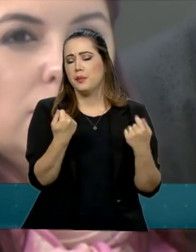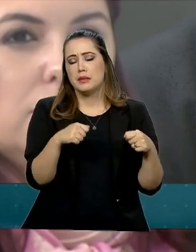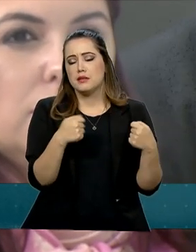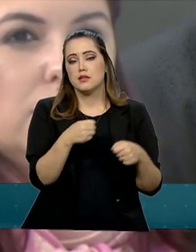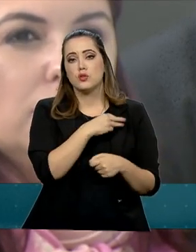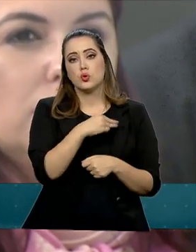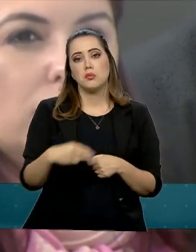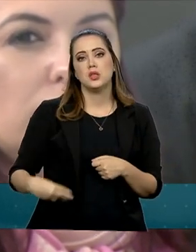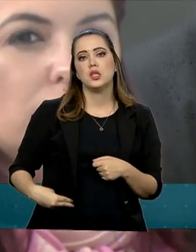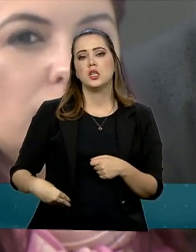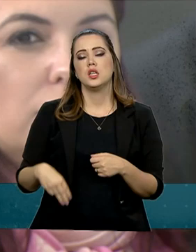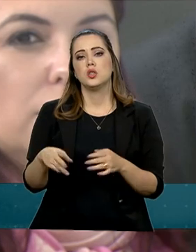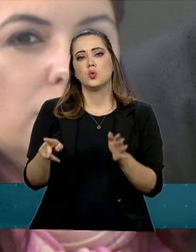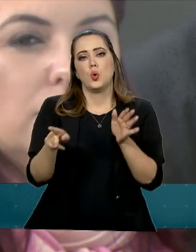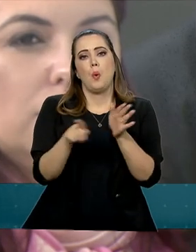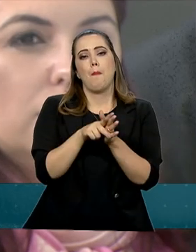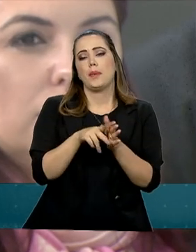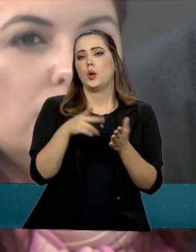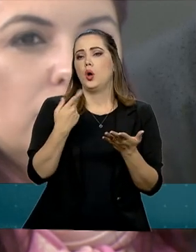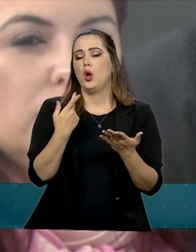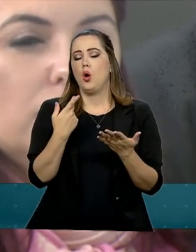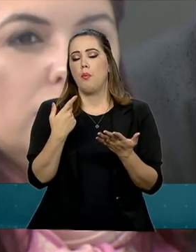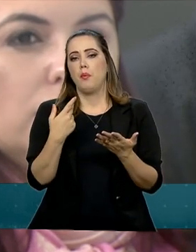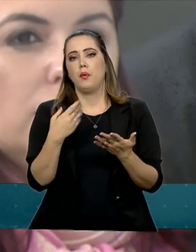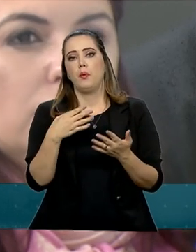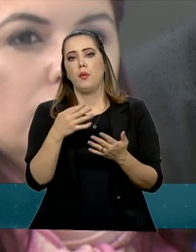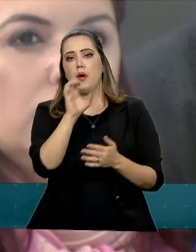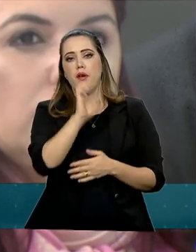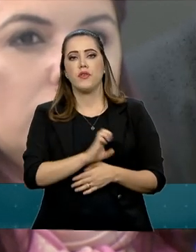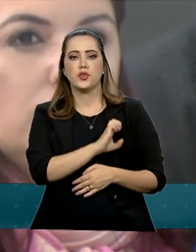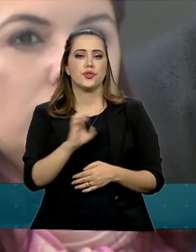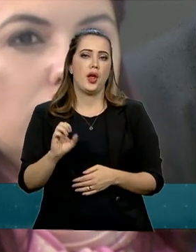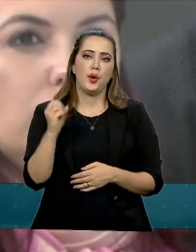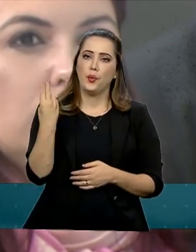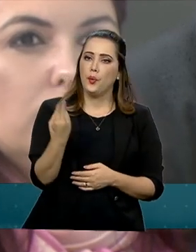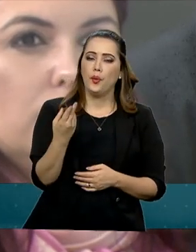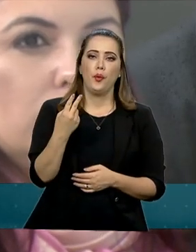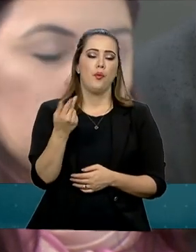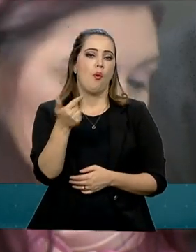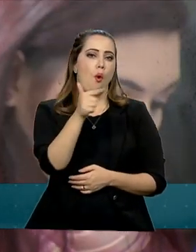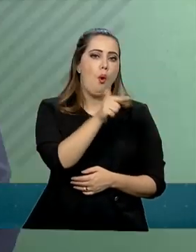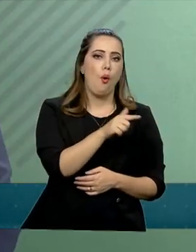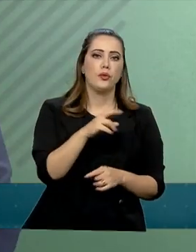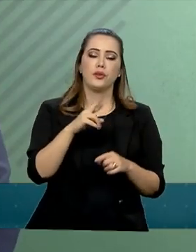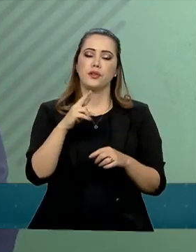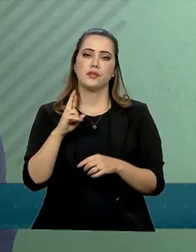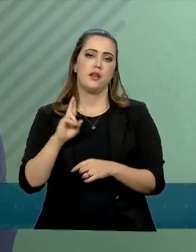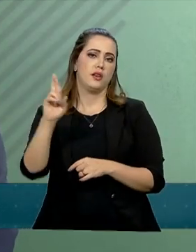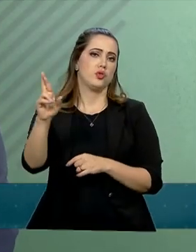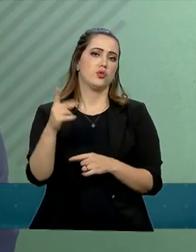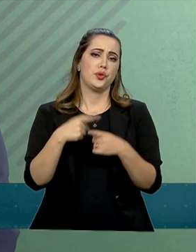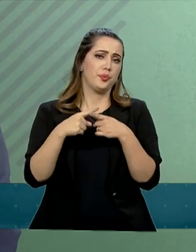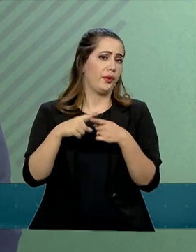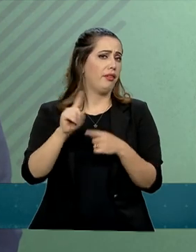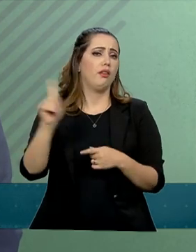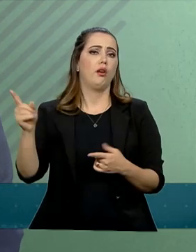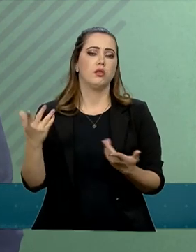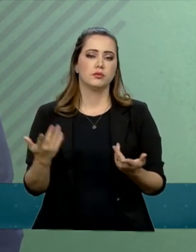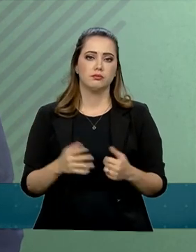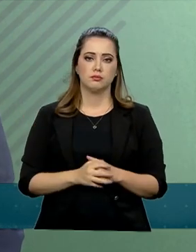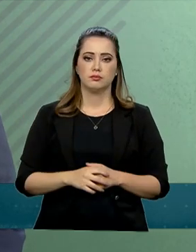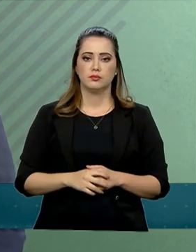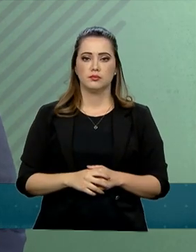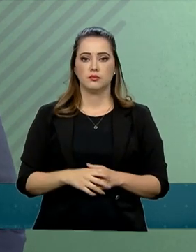evangélico ou não terrivelmente católico, espírita, umbandista ou budista? O senhor presidente é o